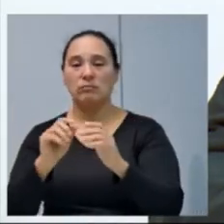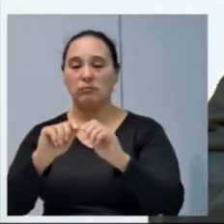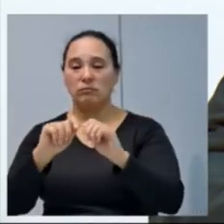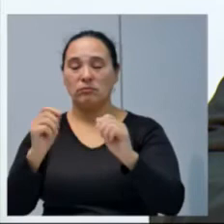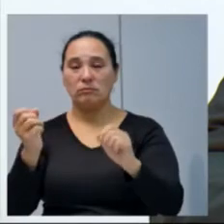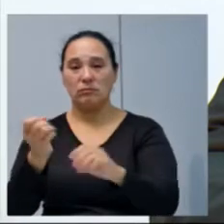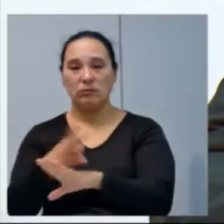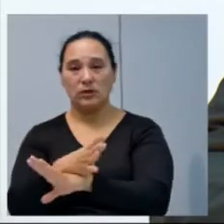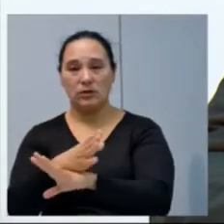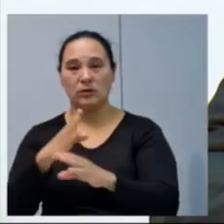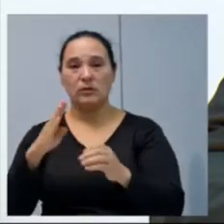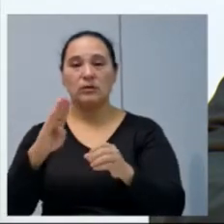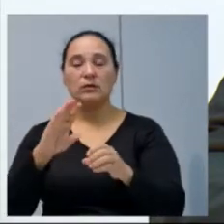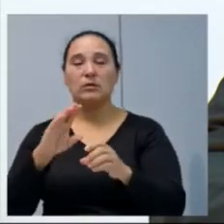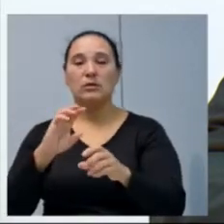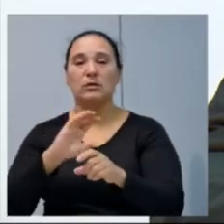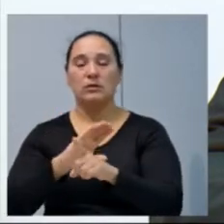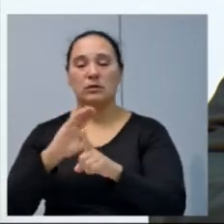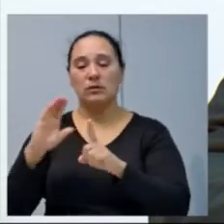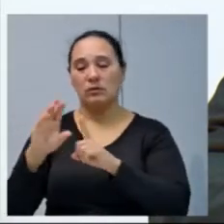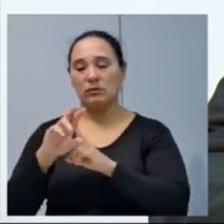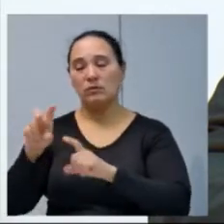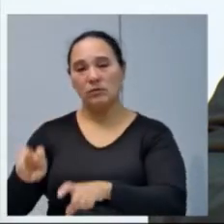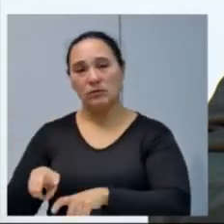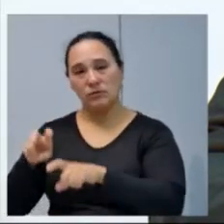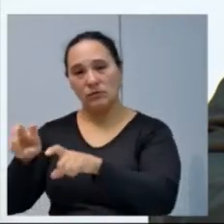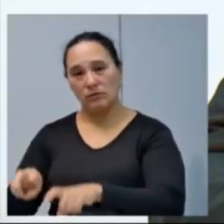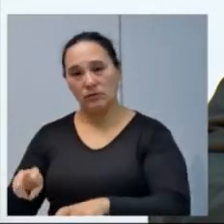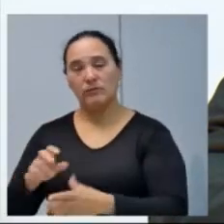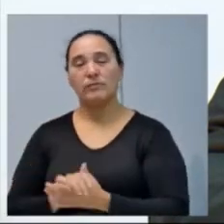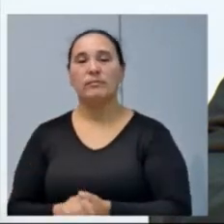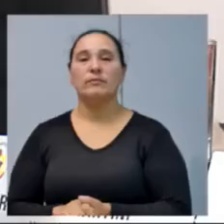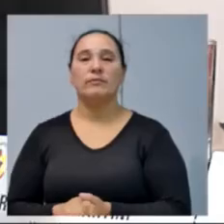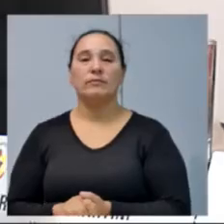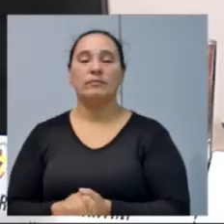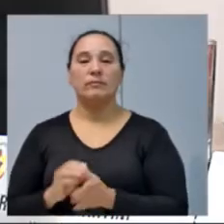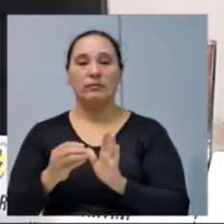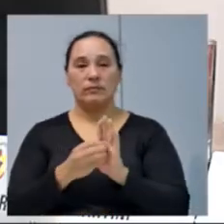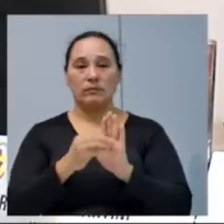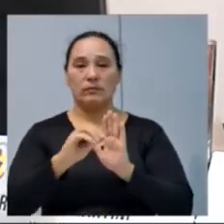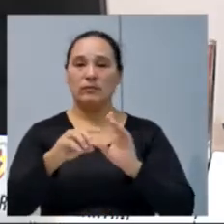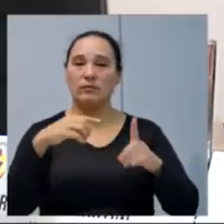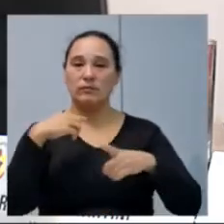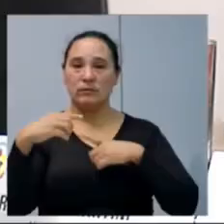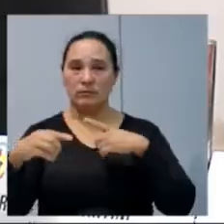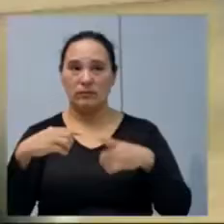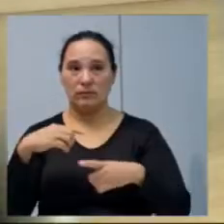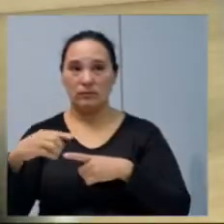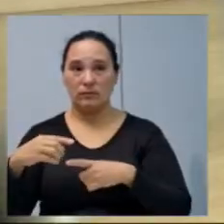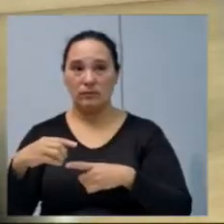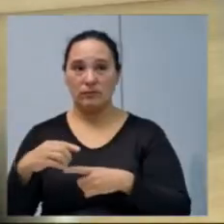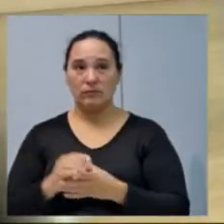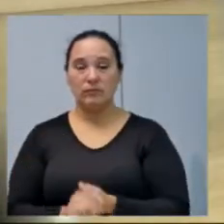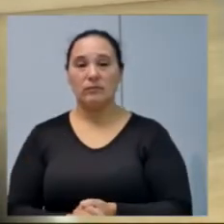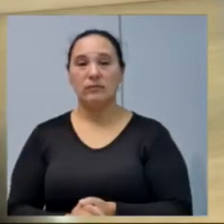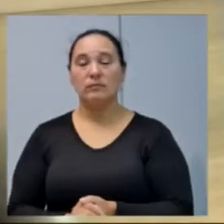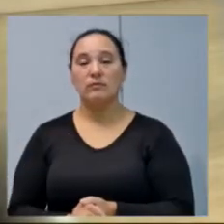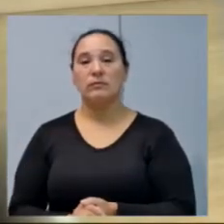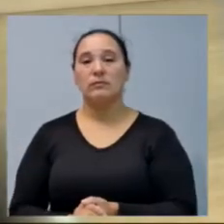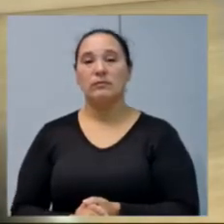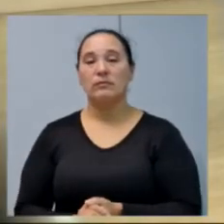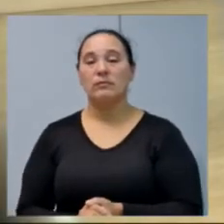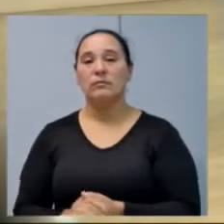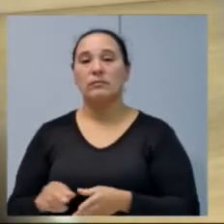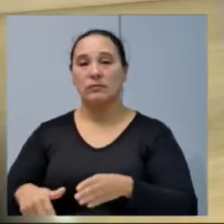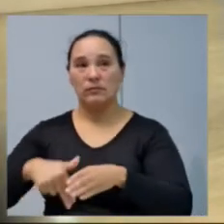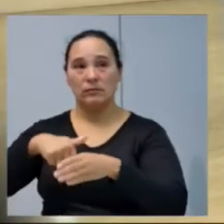localizada na comunidade de São Luiz, interior. A indicação está em discussão. Estão lá em tribuna, já,